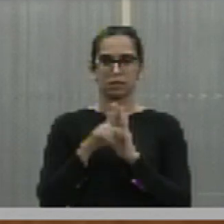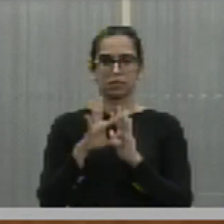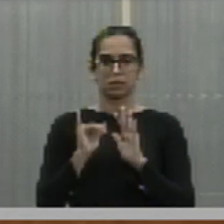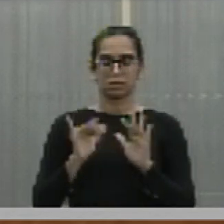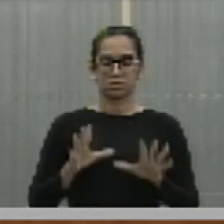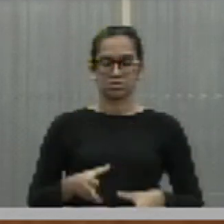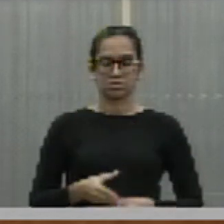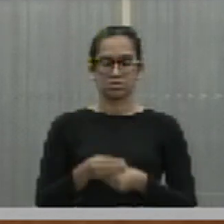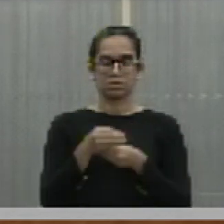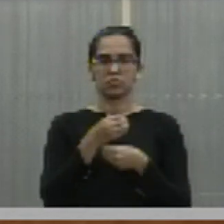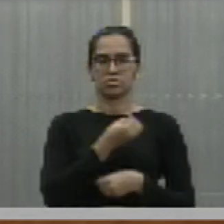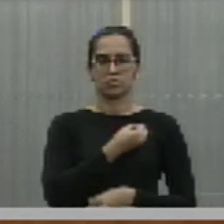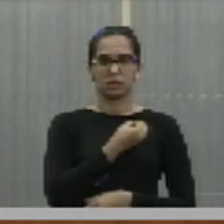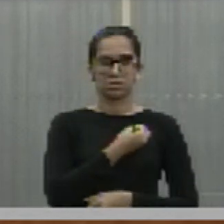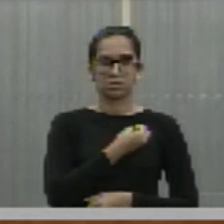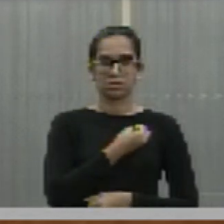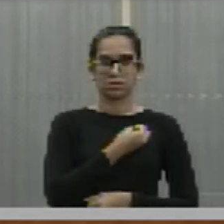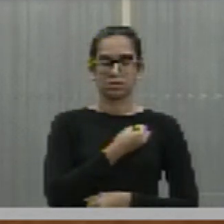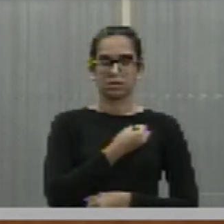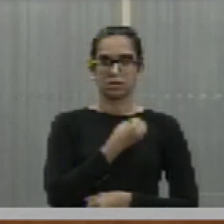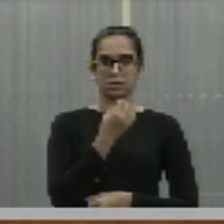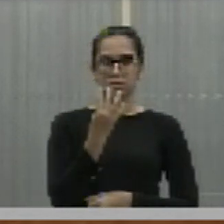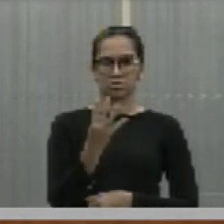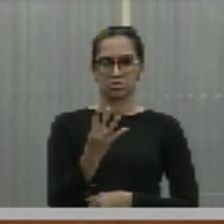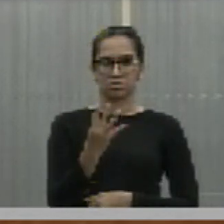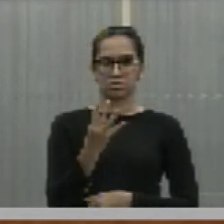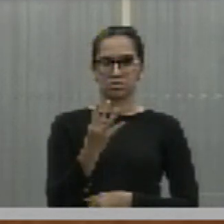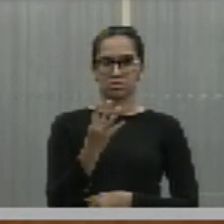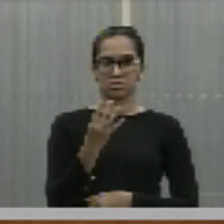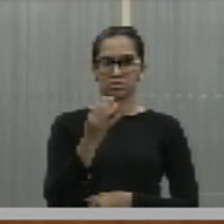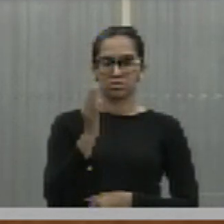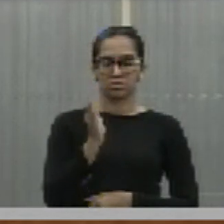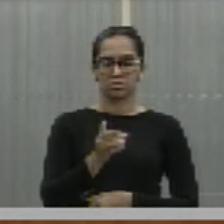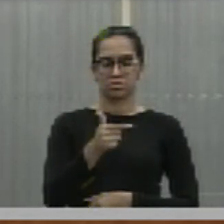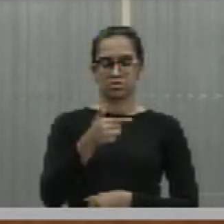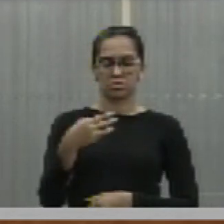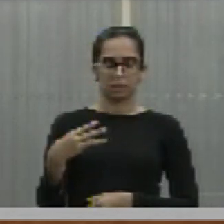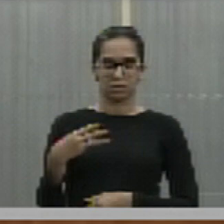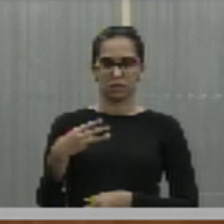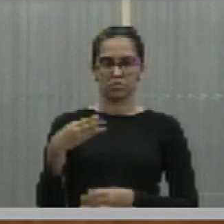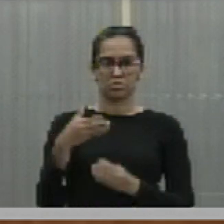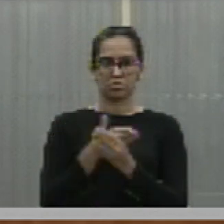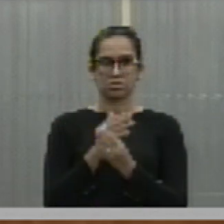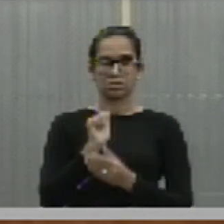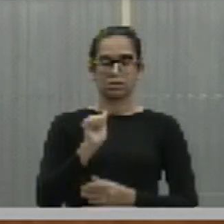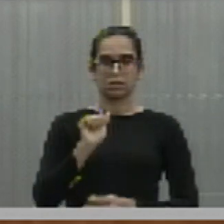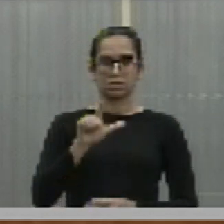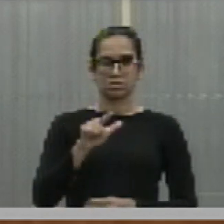complementar número 4 de 2023, processo AL